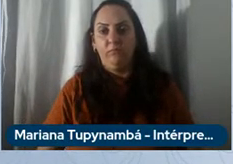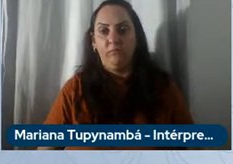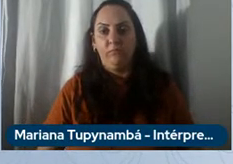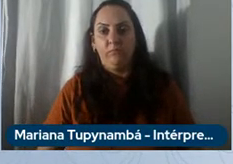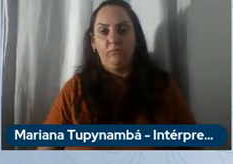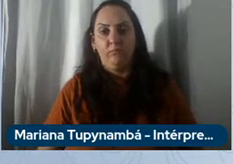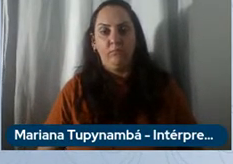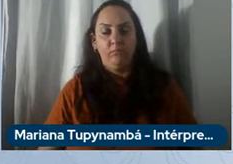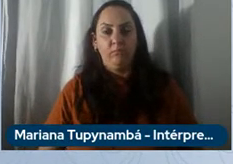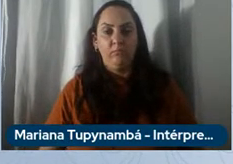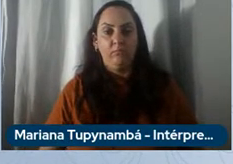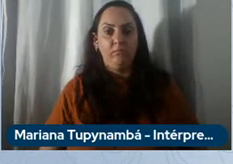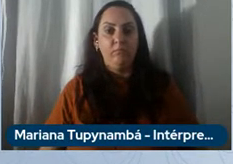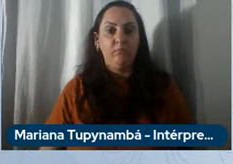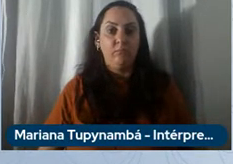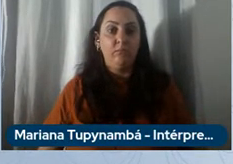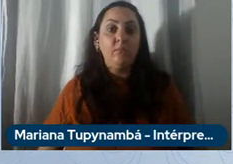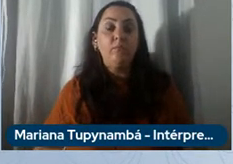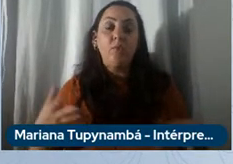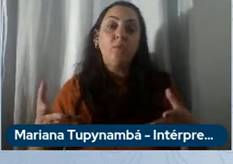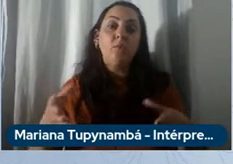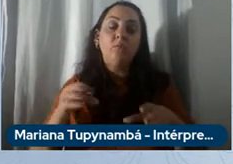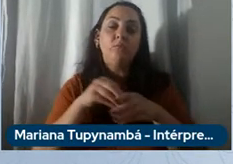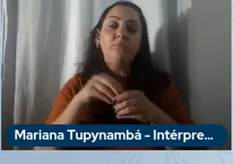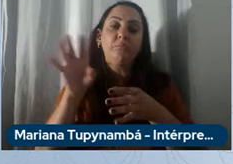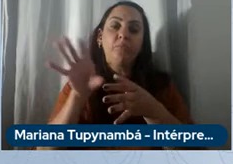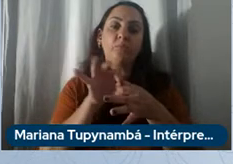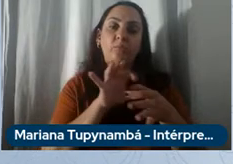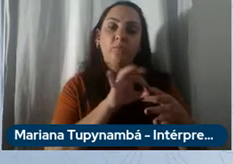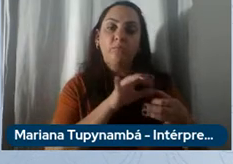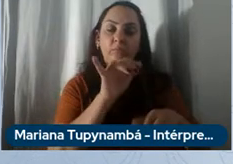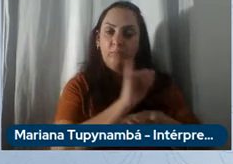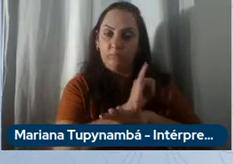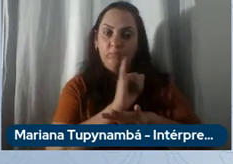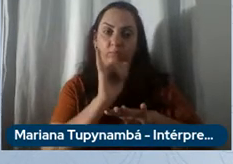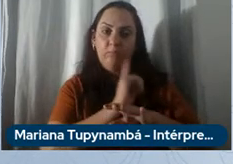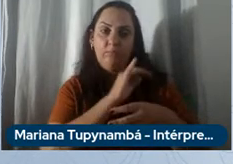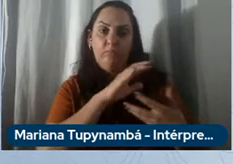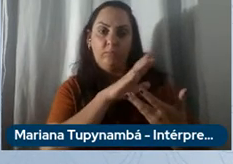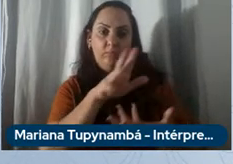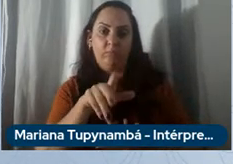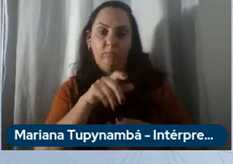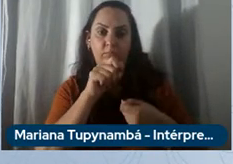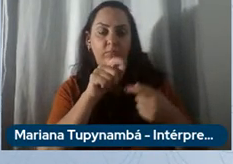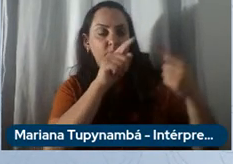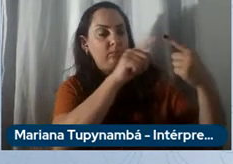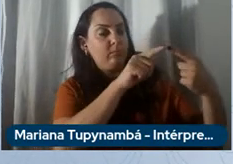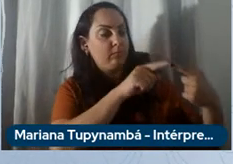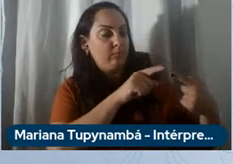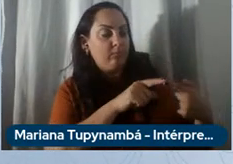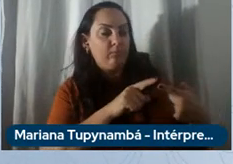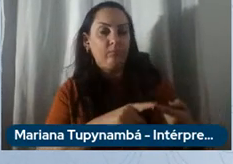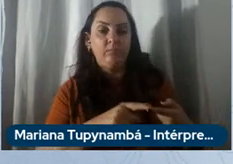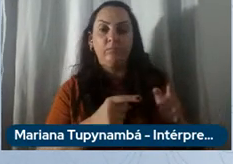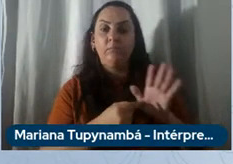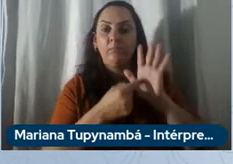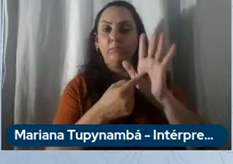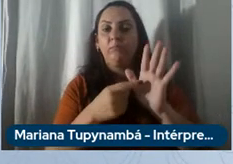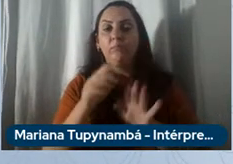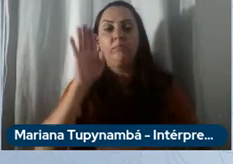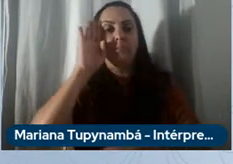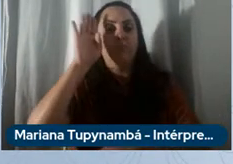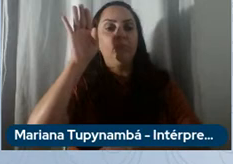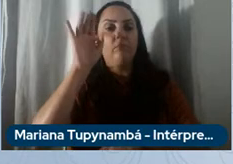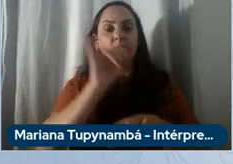ok dentro desse contexto estratégico global com os objetivos que mostrei as principais estratégias